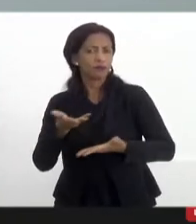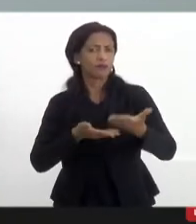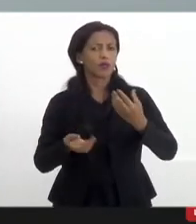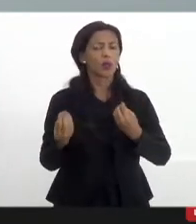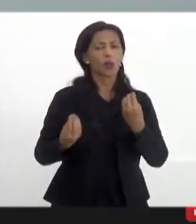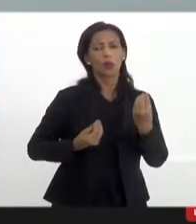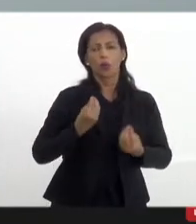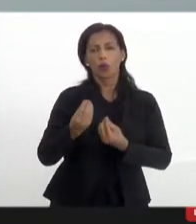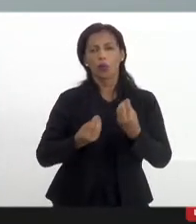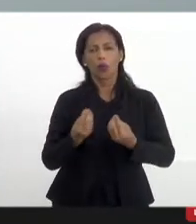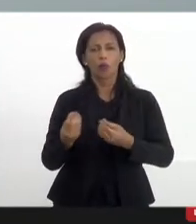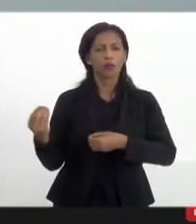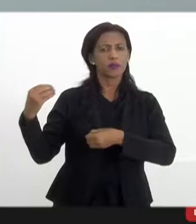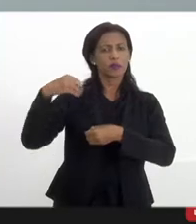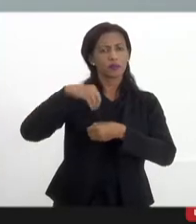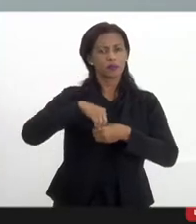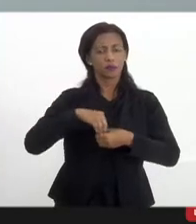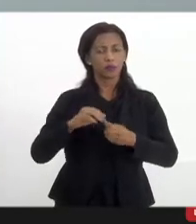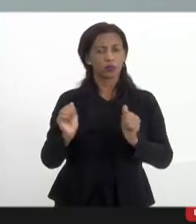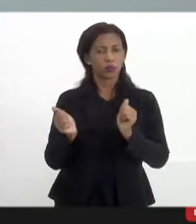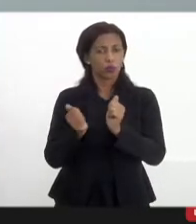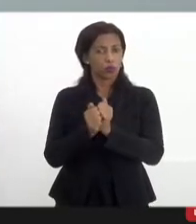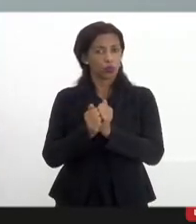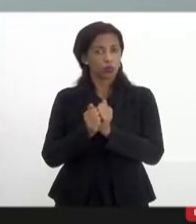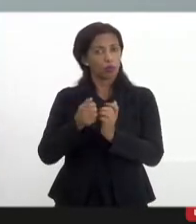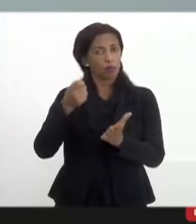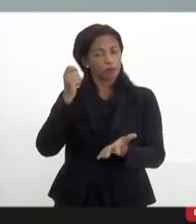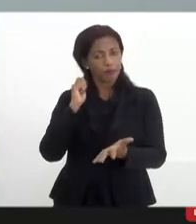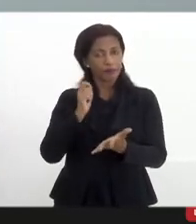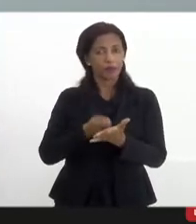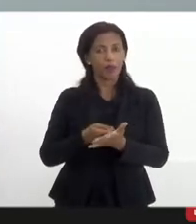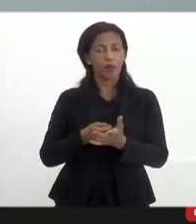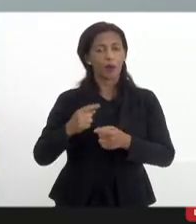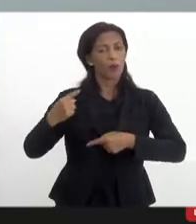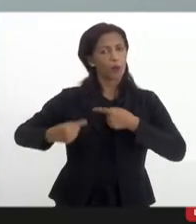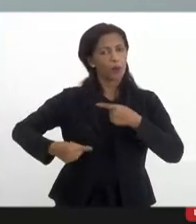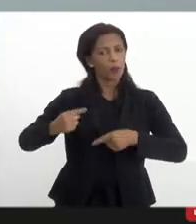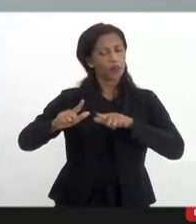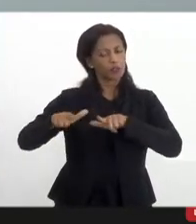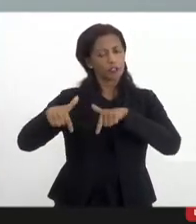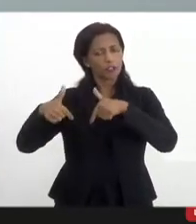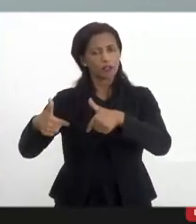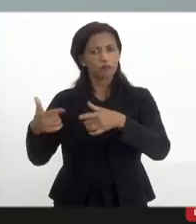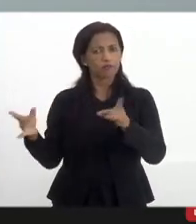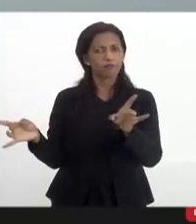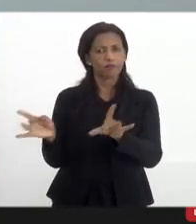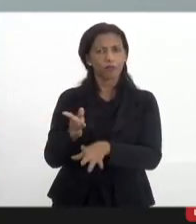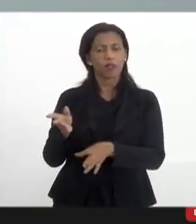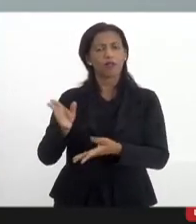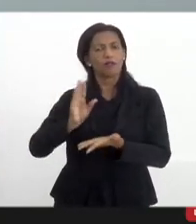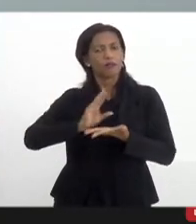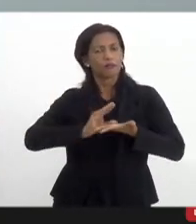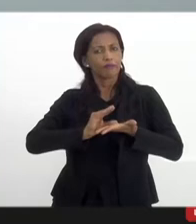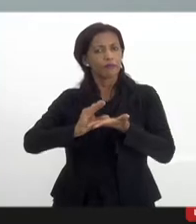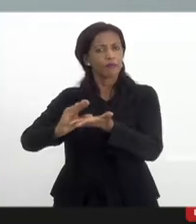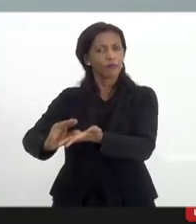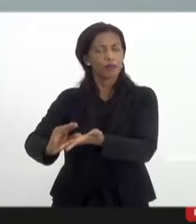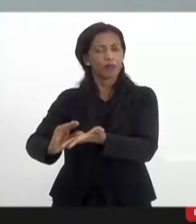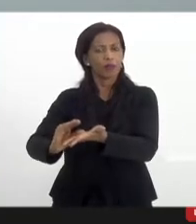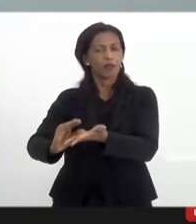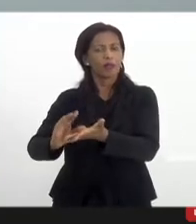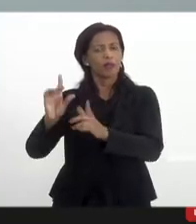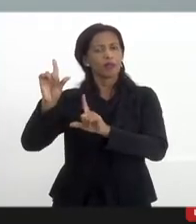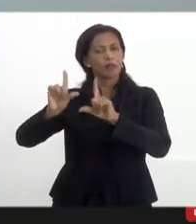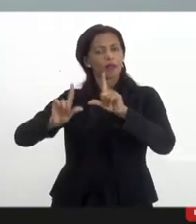pode ser um instrumento no Parlamento Estadual para efetivar políticas e ações concretas de financiamento da mídia